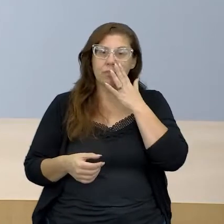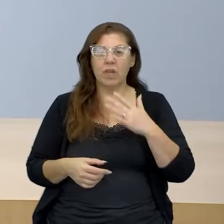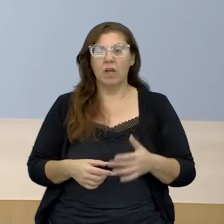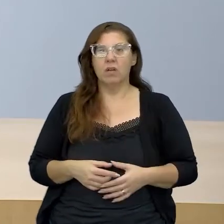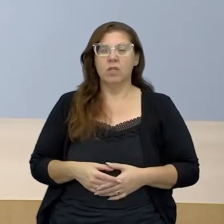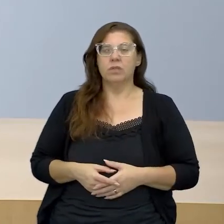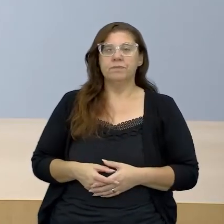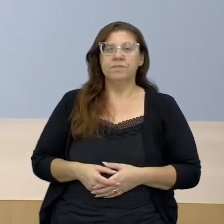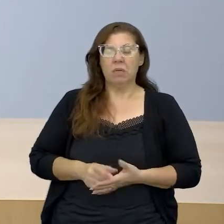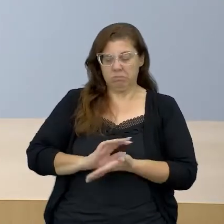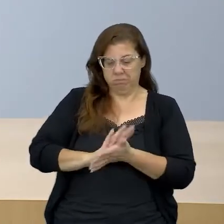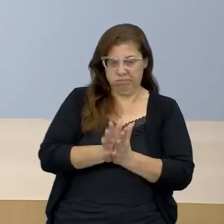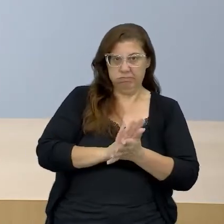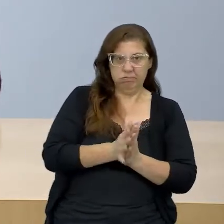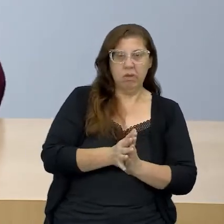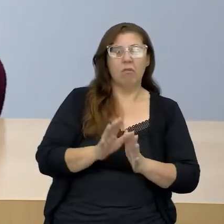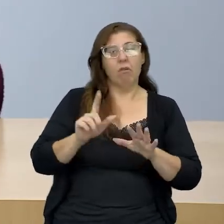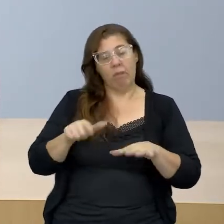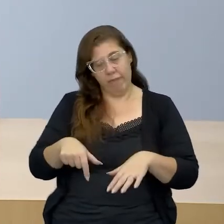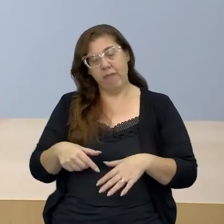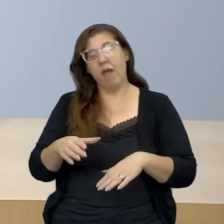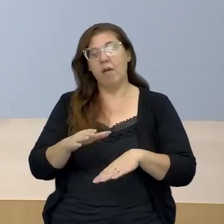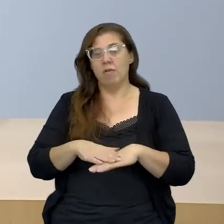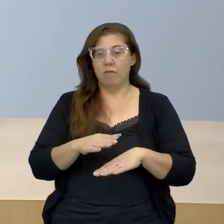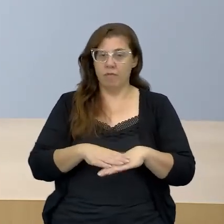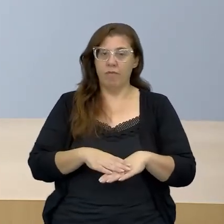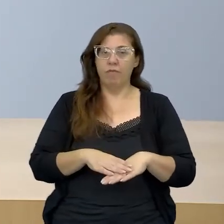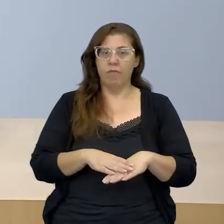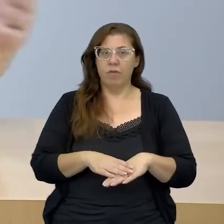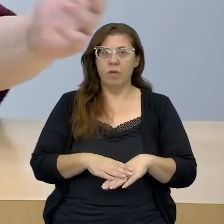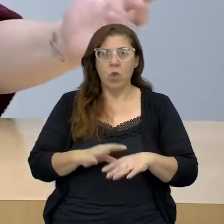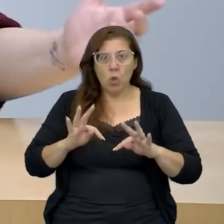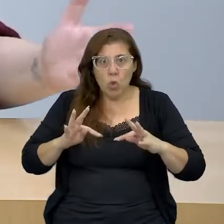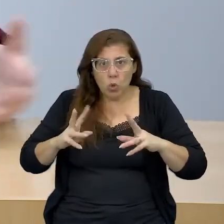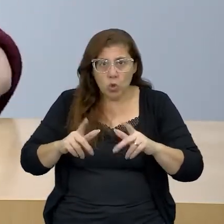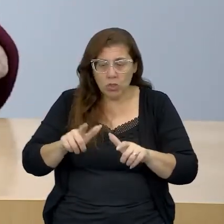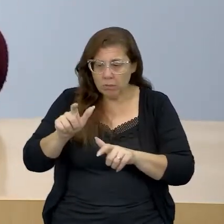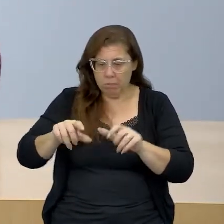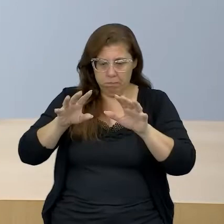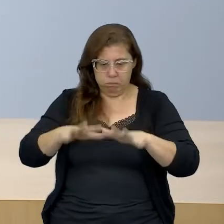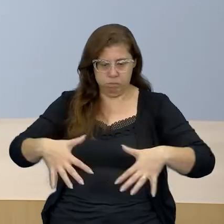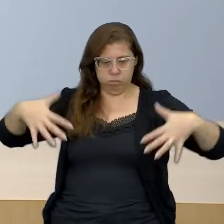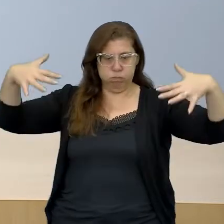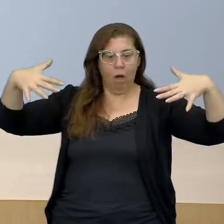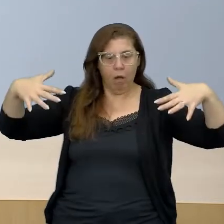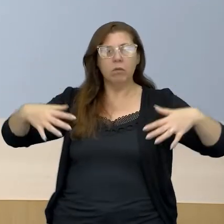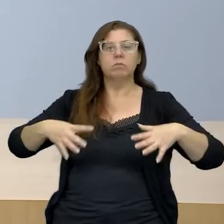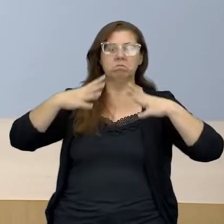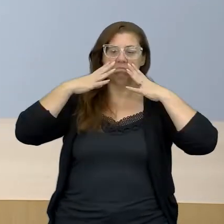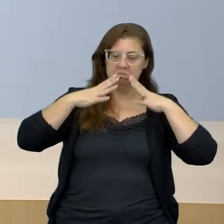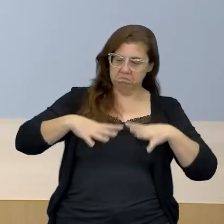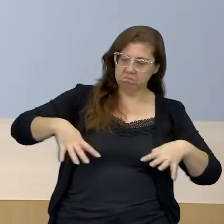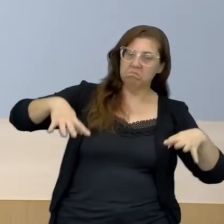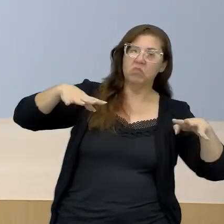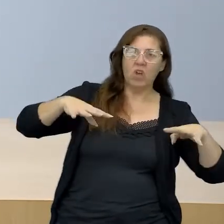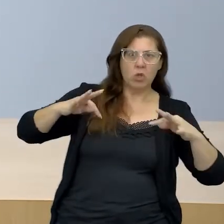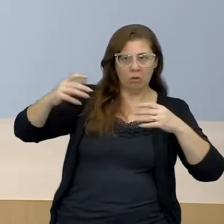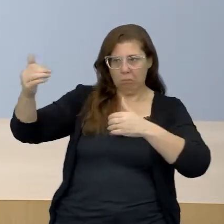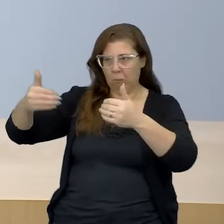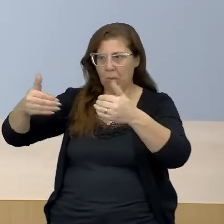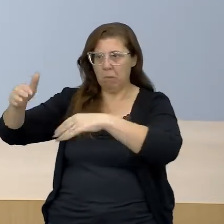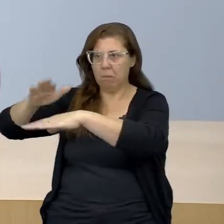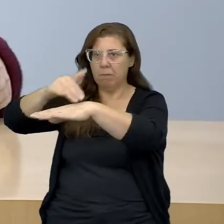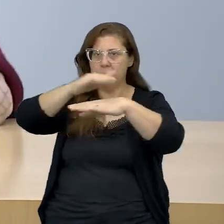maltrato, né, e isso era feito num espetáculo público, a população era inclusive conclamada a participar,